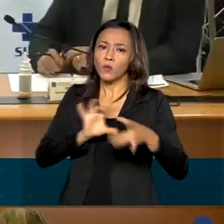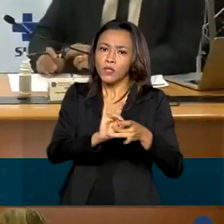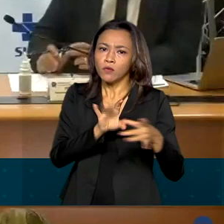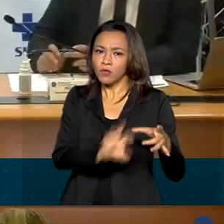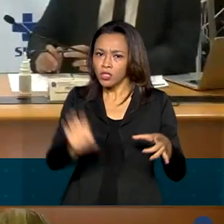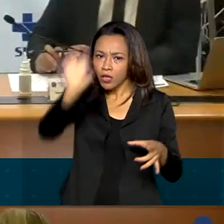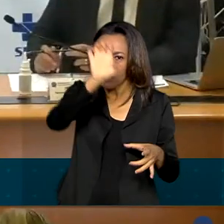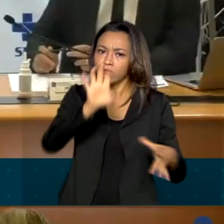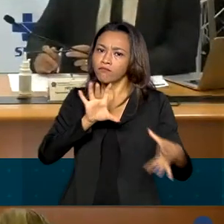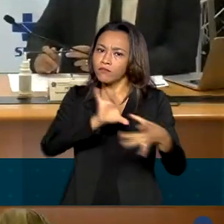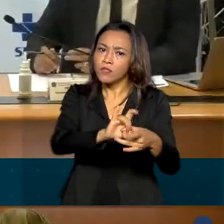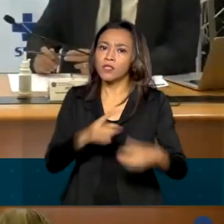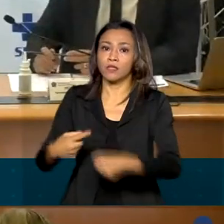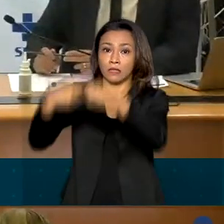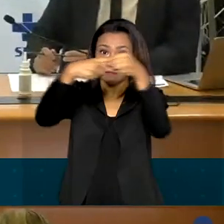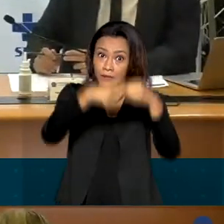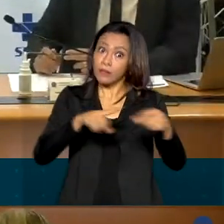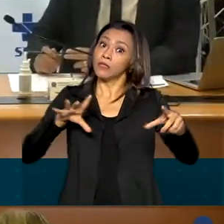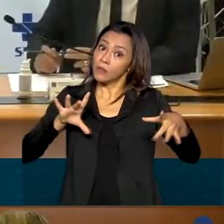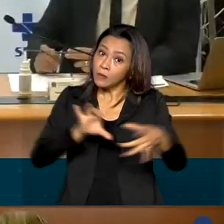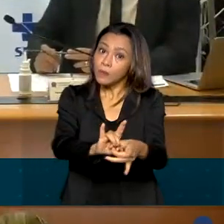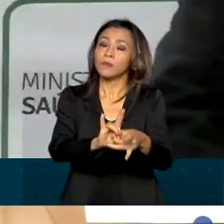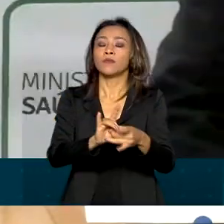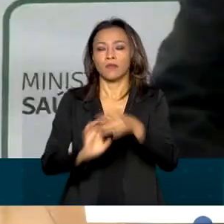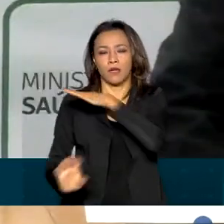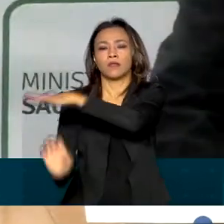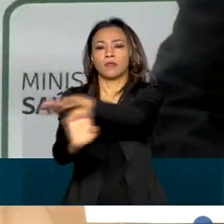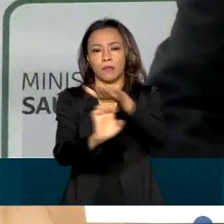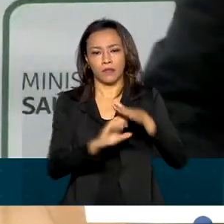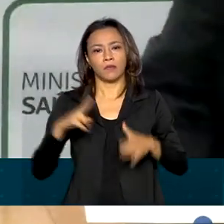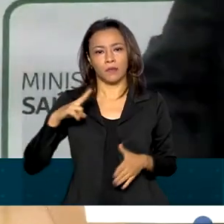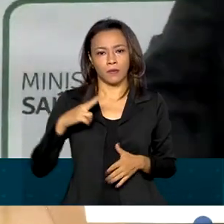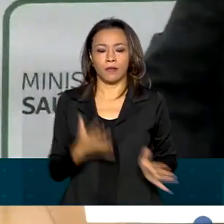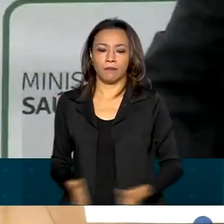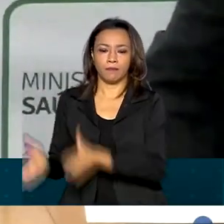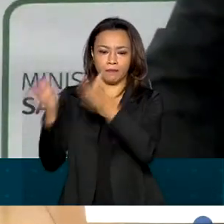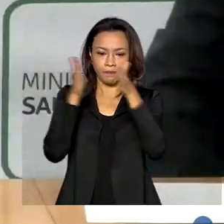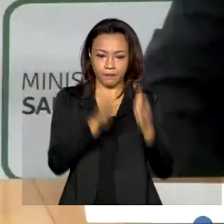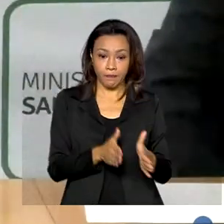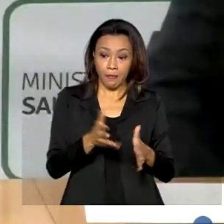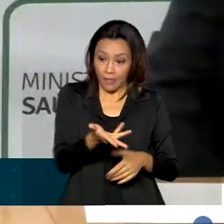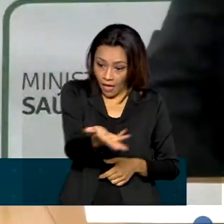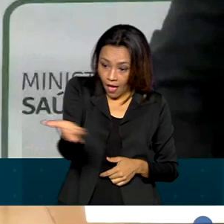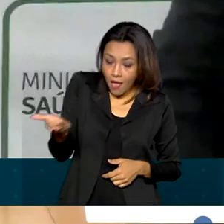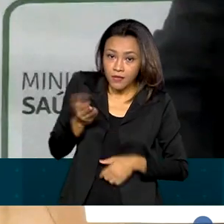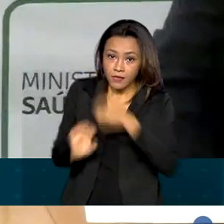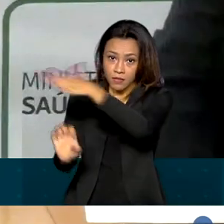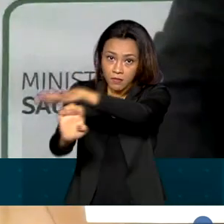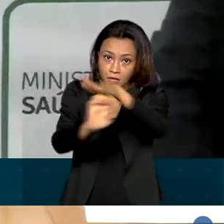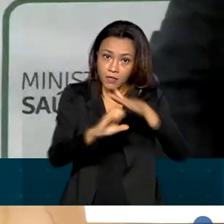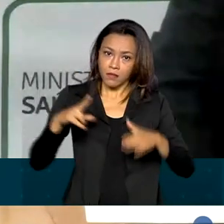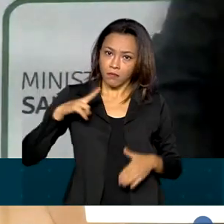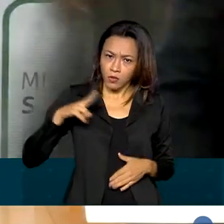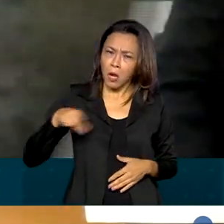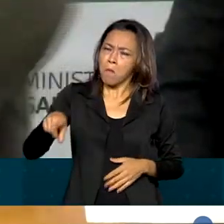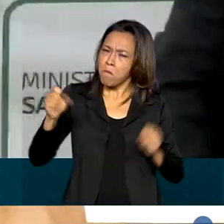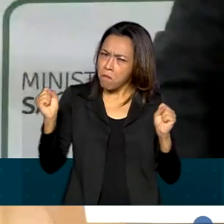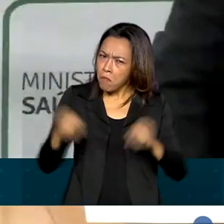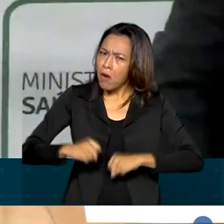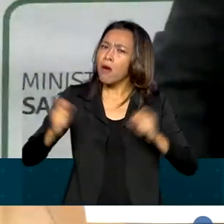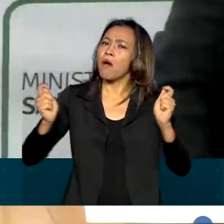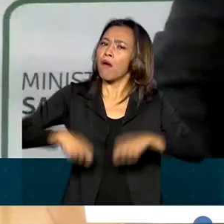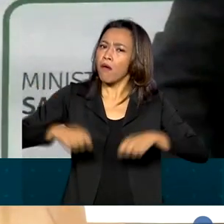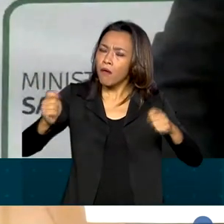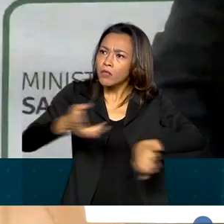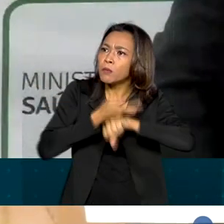municípios e a iniciativa privada no enfrentamento à pandemia. A própria iniciativa privada pode buscar insumos